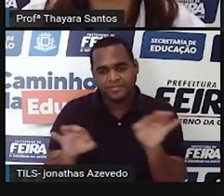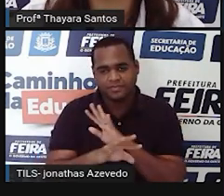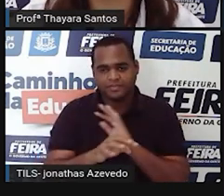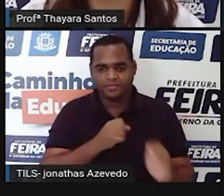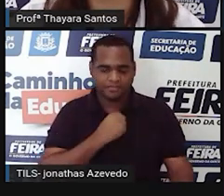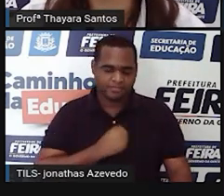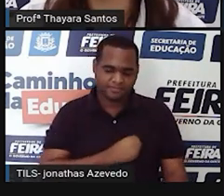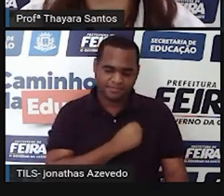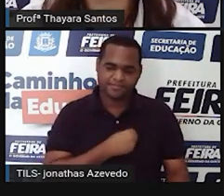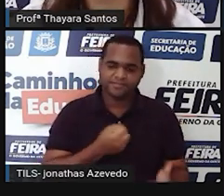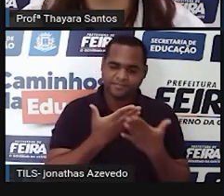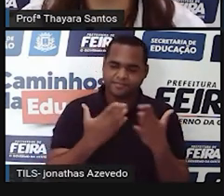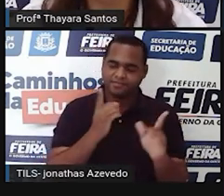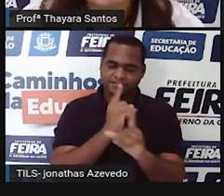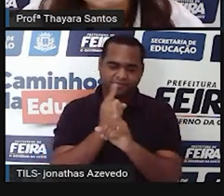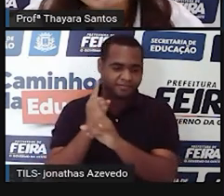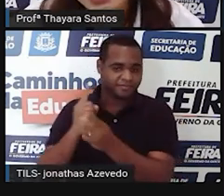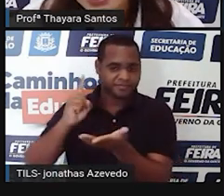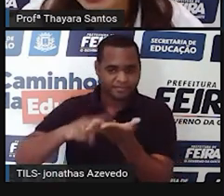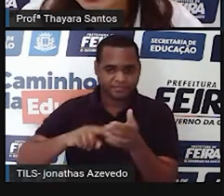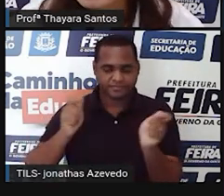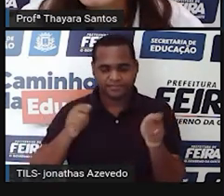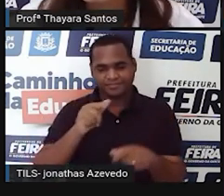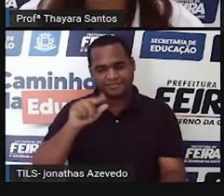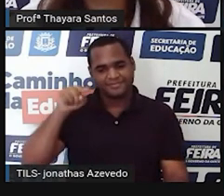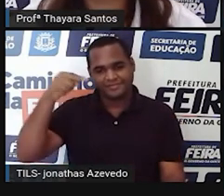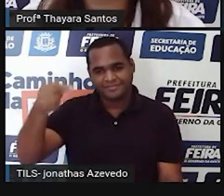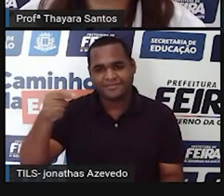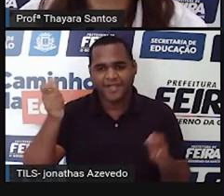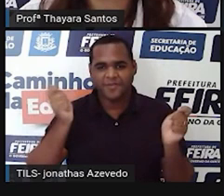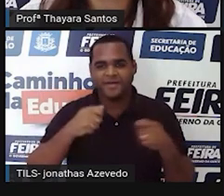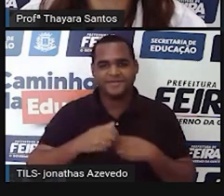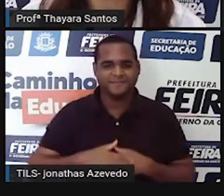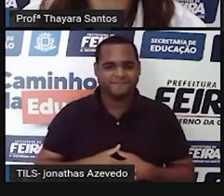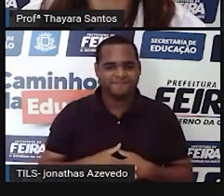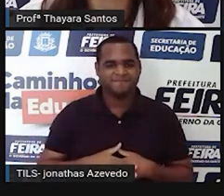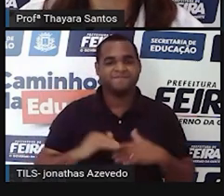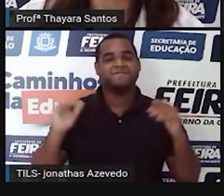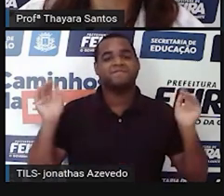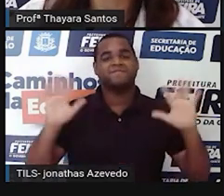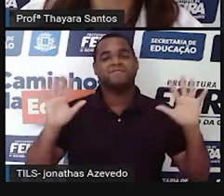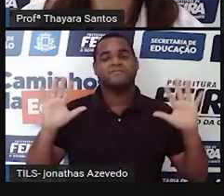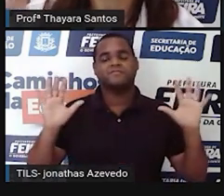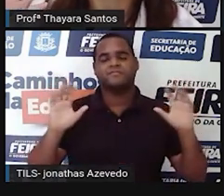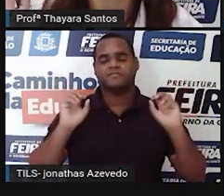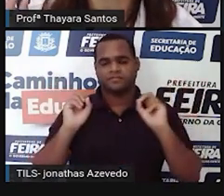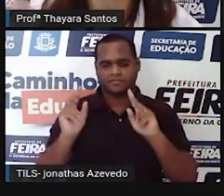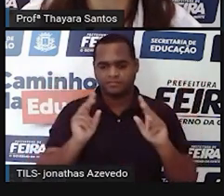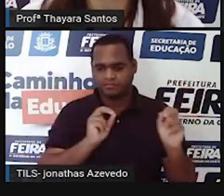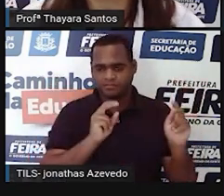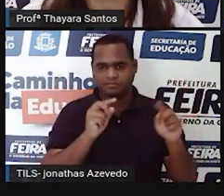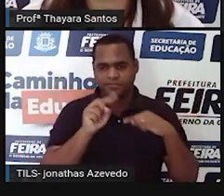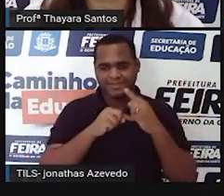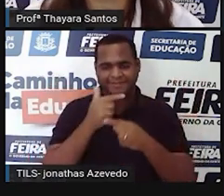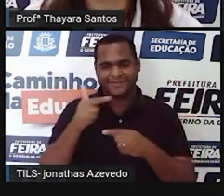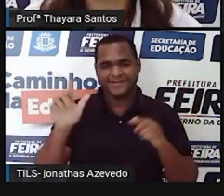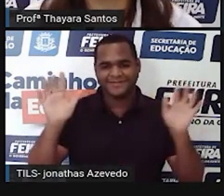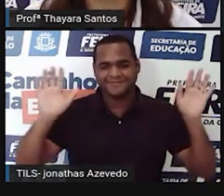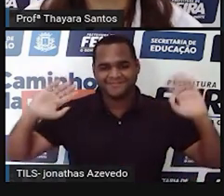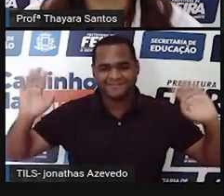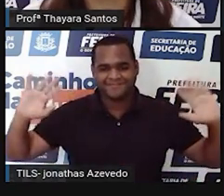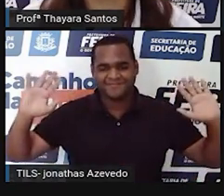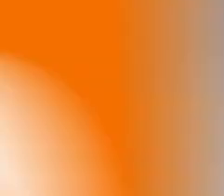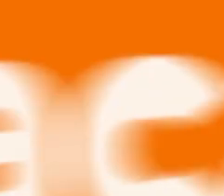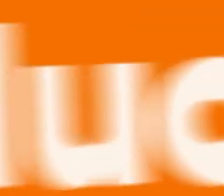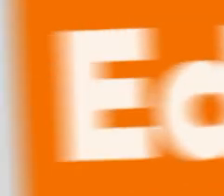vocês, mas eu sei que a gente se encontra de novo na próxima aula. Então, gente, vou ficar por aqui e até a próxima aula. Tchau,